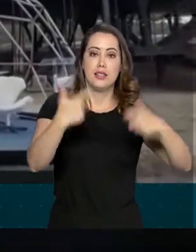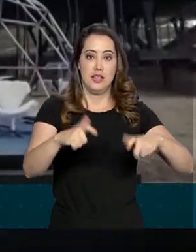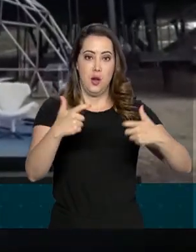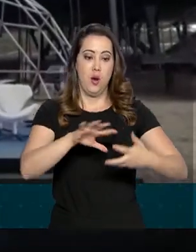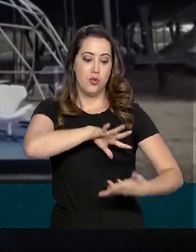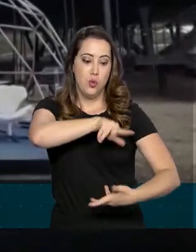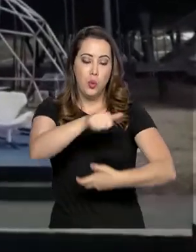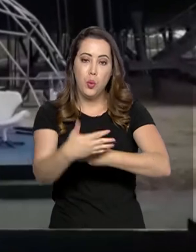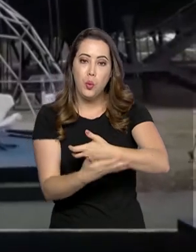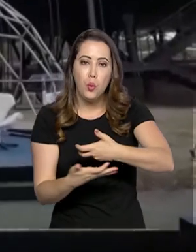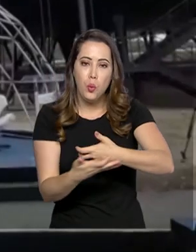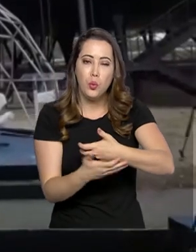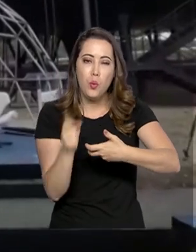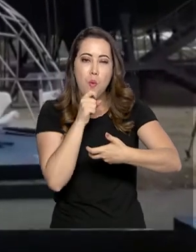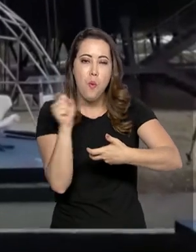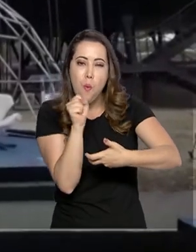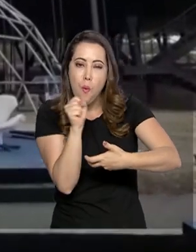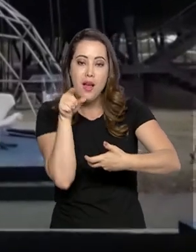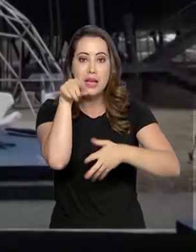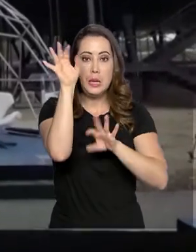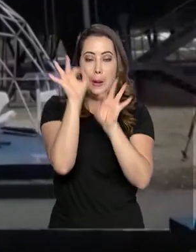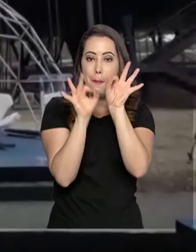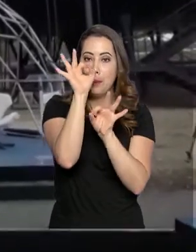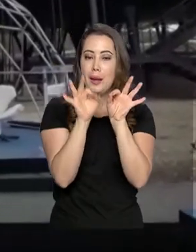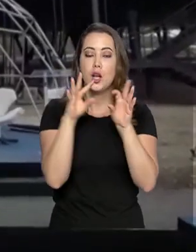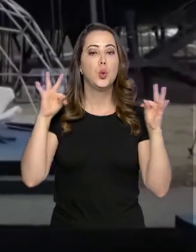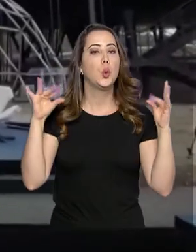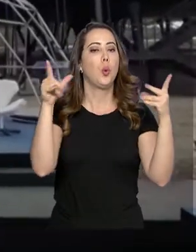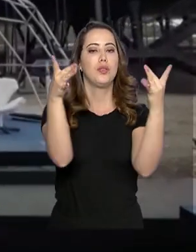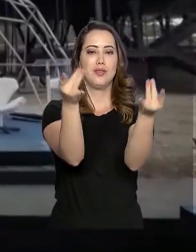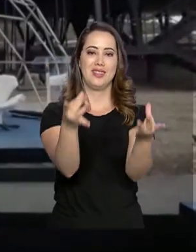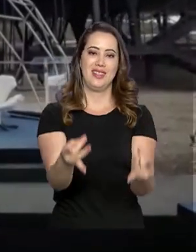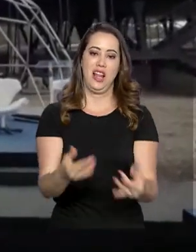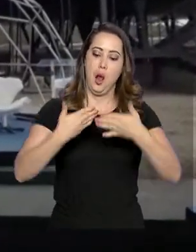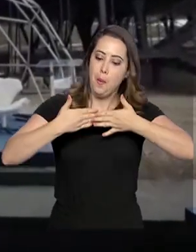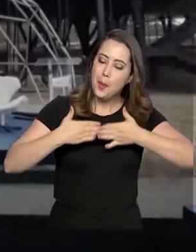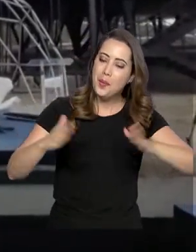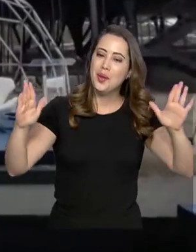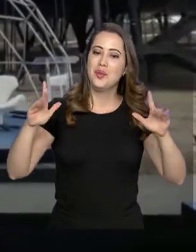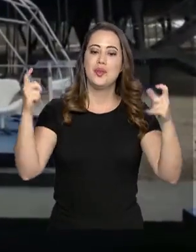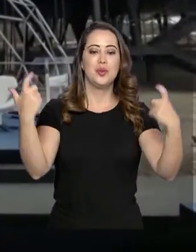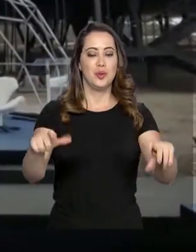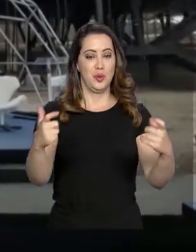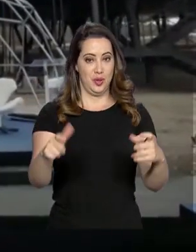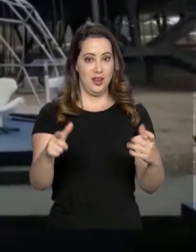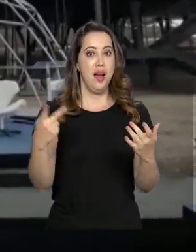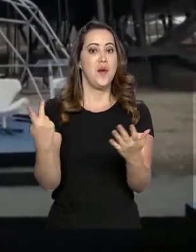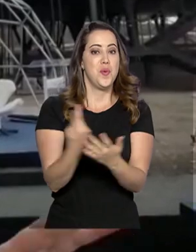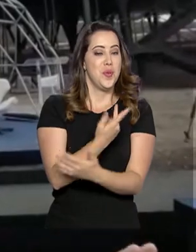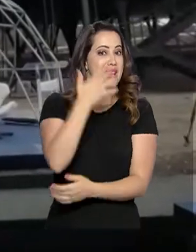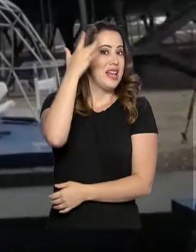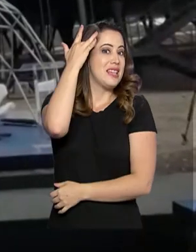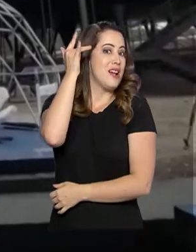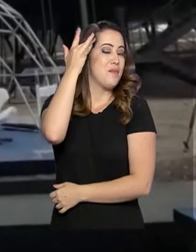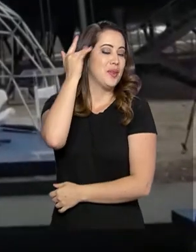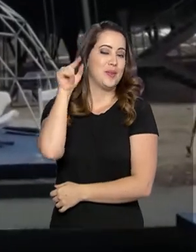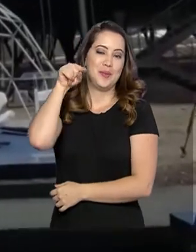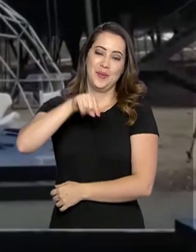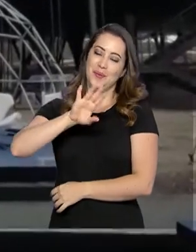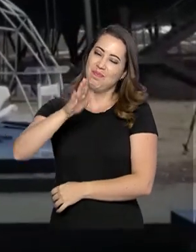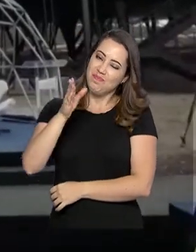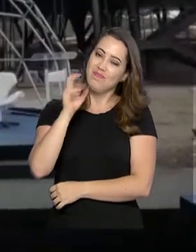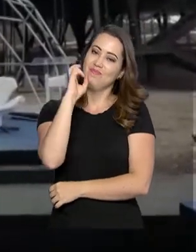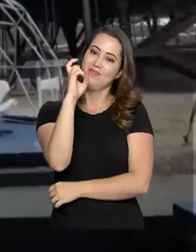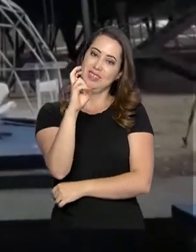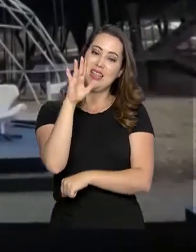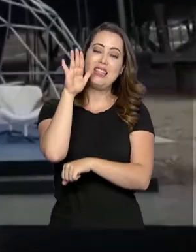na Antártica, para treinar todos os detalhes para a cerimônia de reinauguração da Estação Comandante Ferraz, que vai acontecer amanhã por volta